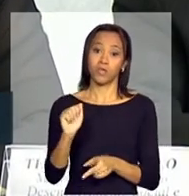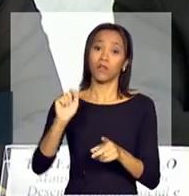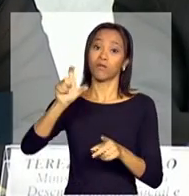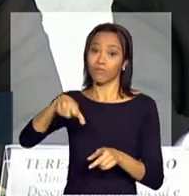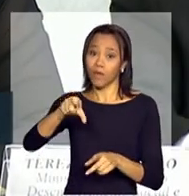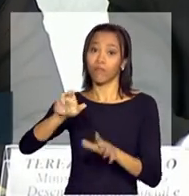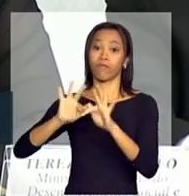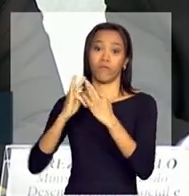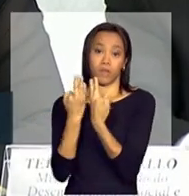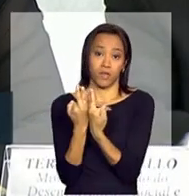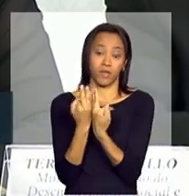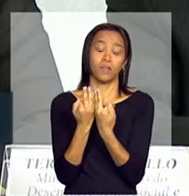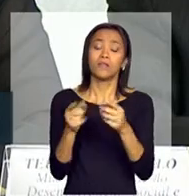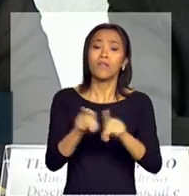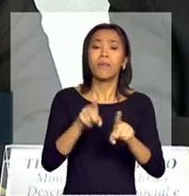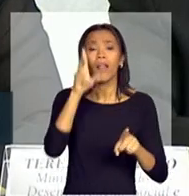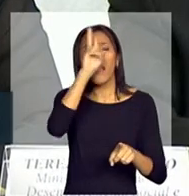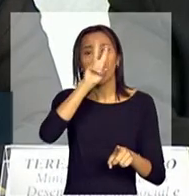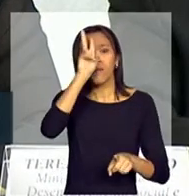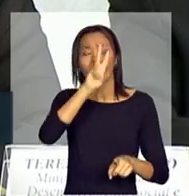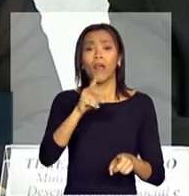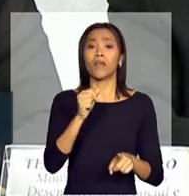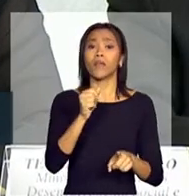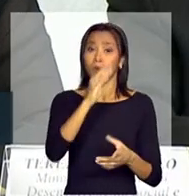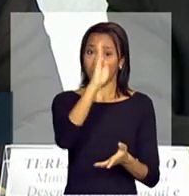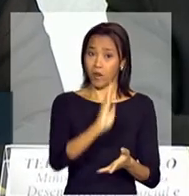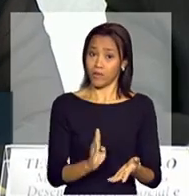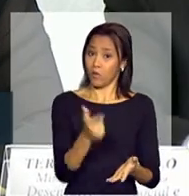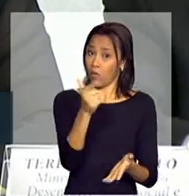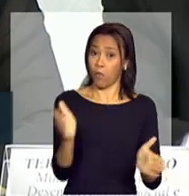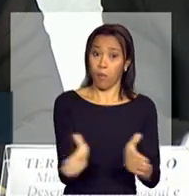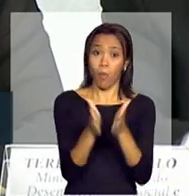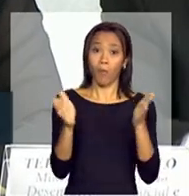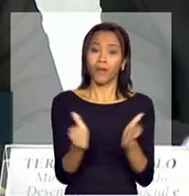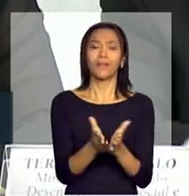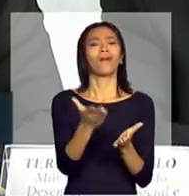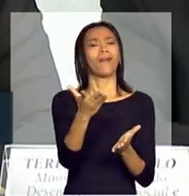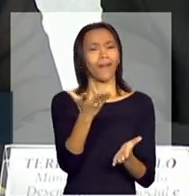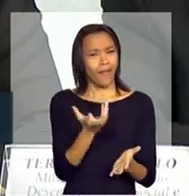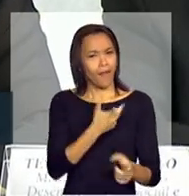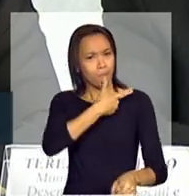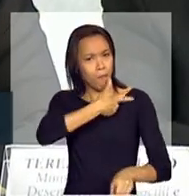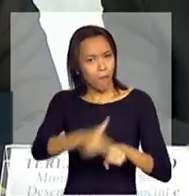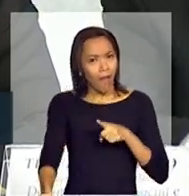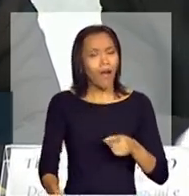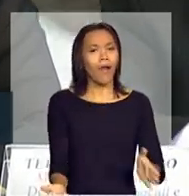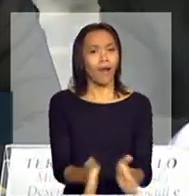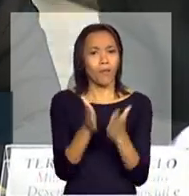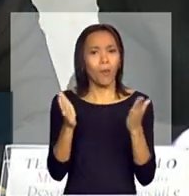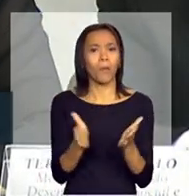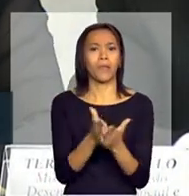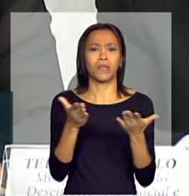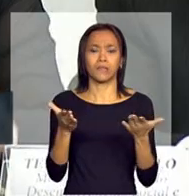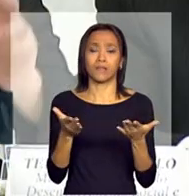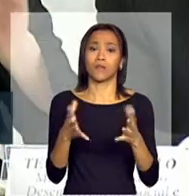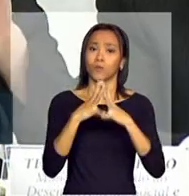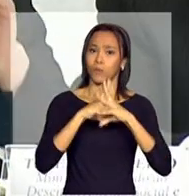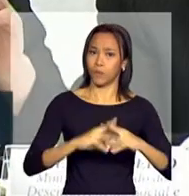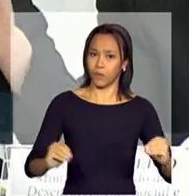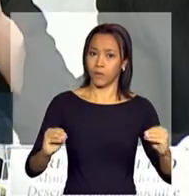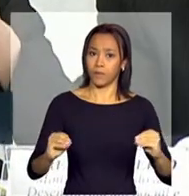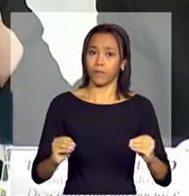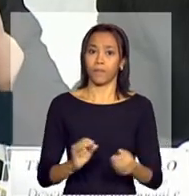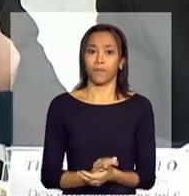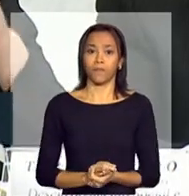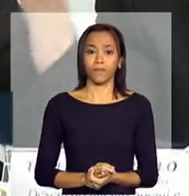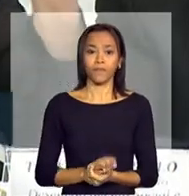lembrar que o Brasil sem miséria, ele quer superar a miséria, não só do ponto de vista da renda, eu acho que vou ter que falar